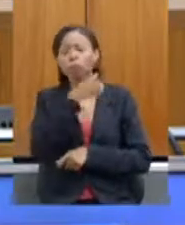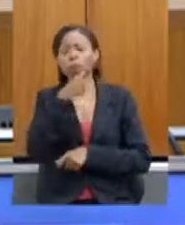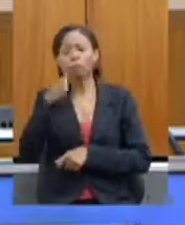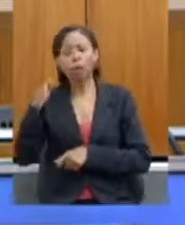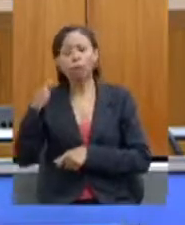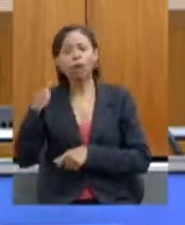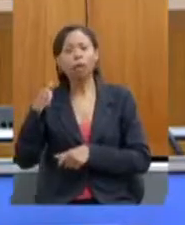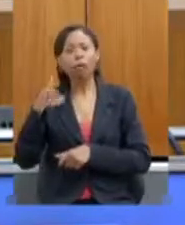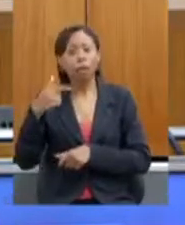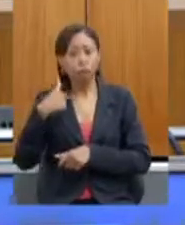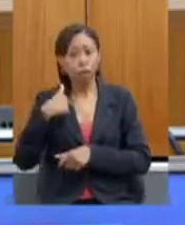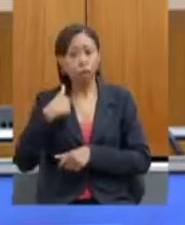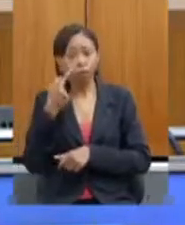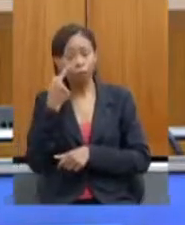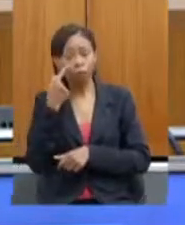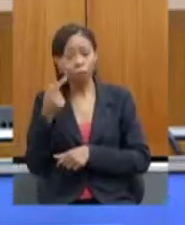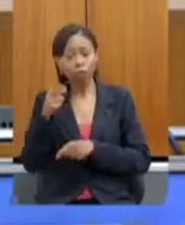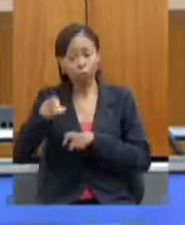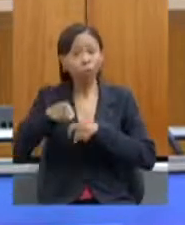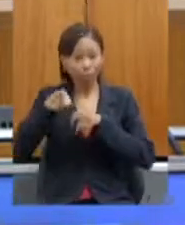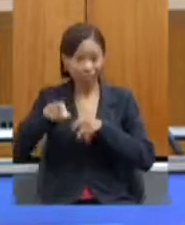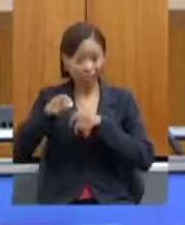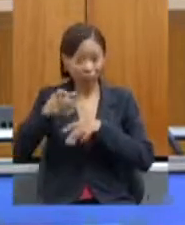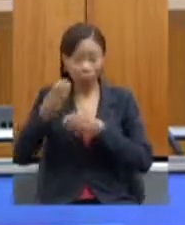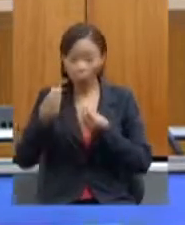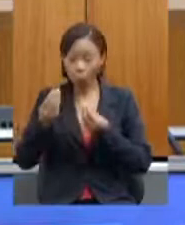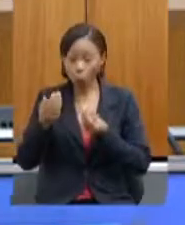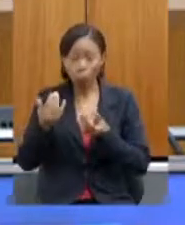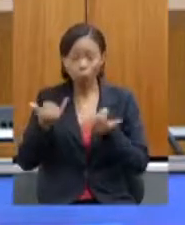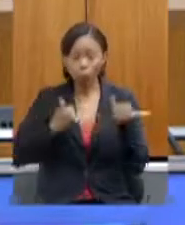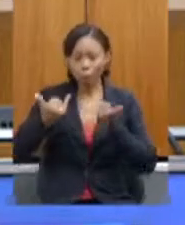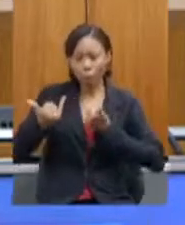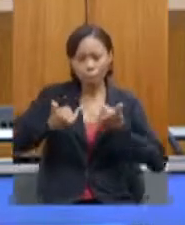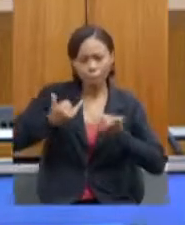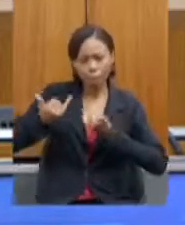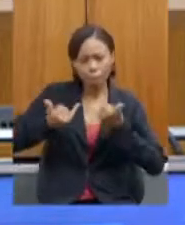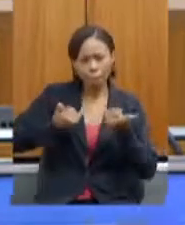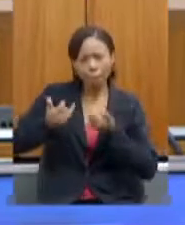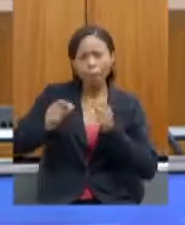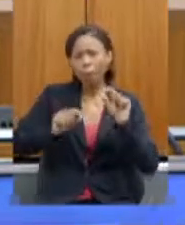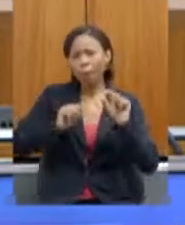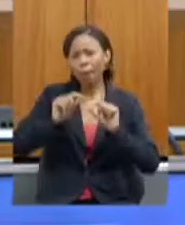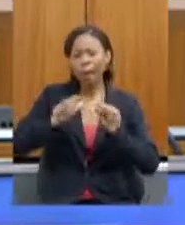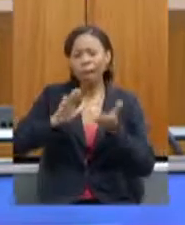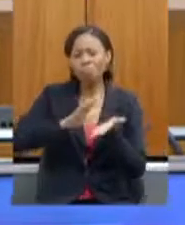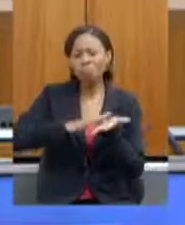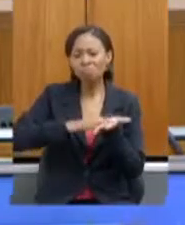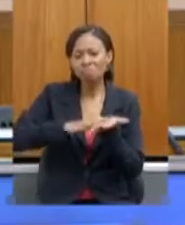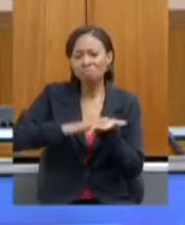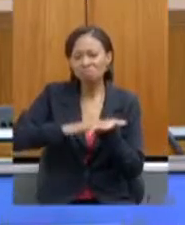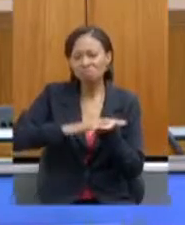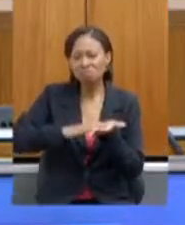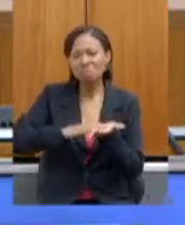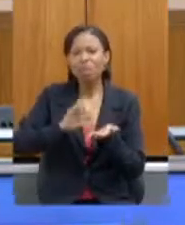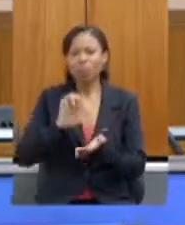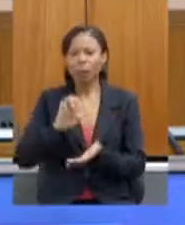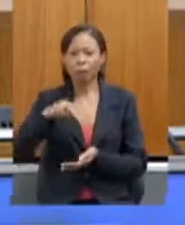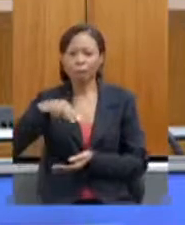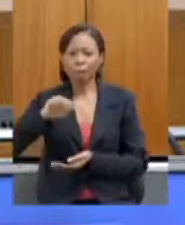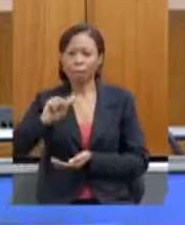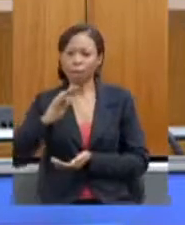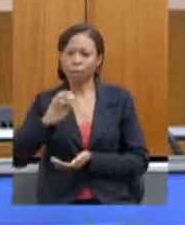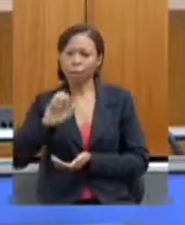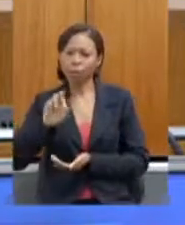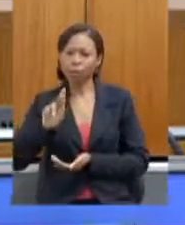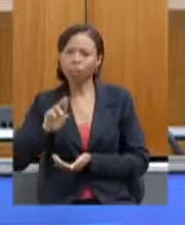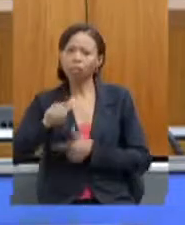eu tenho andado muito pelo interior tenho ouvido muitos e muitos e muitos elogios ao trabalho que a EMATER faz porque a EMATER